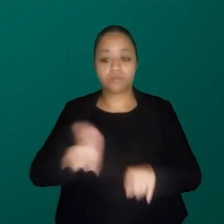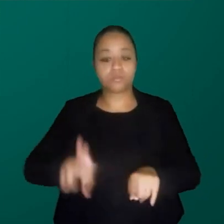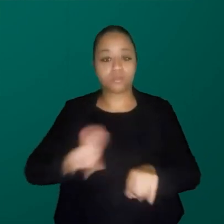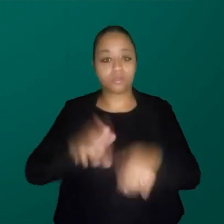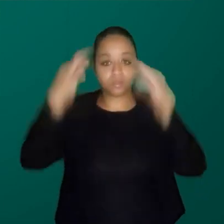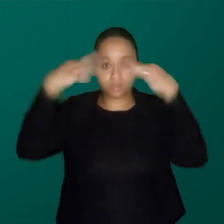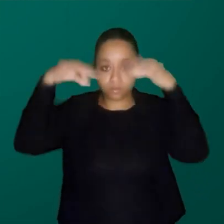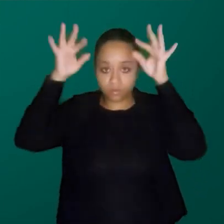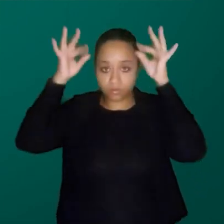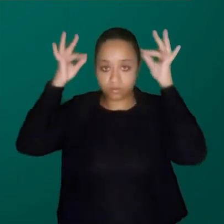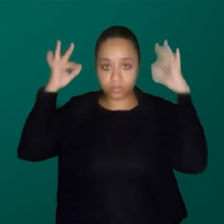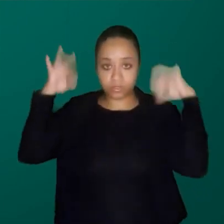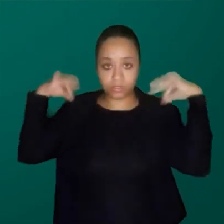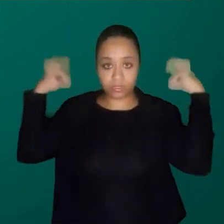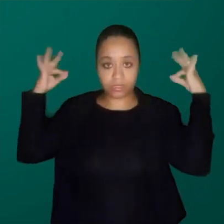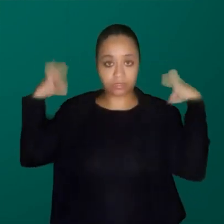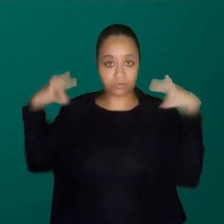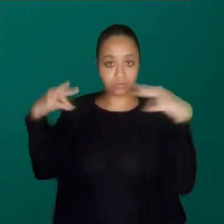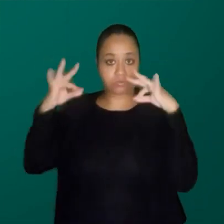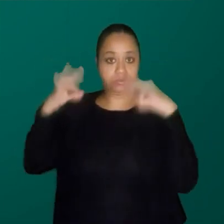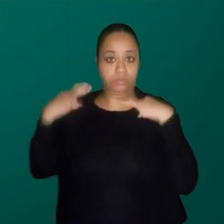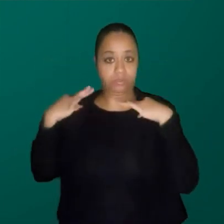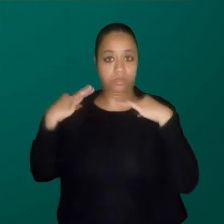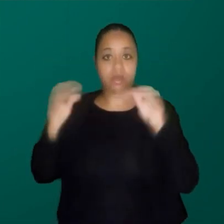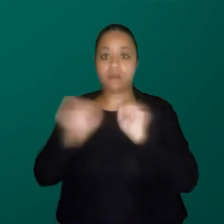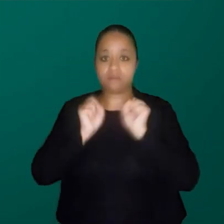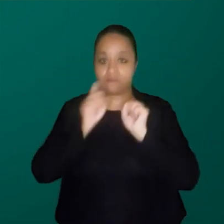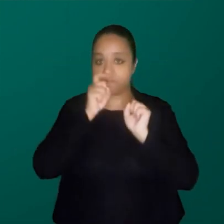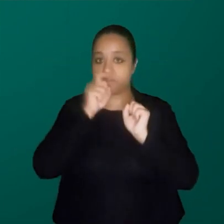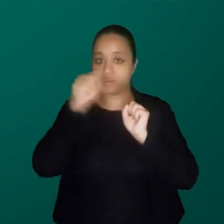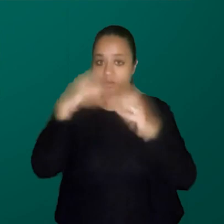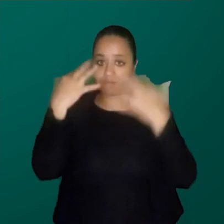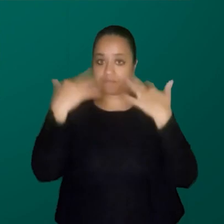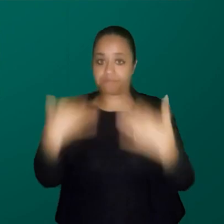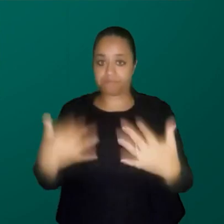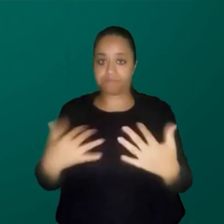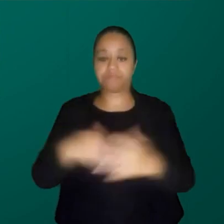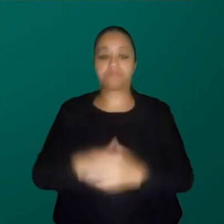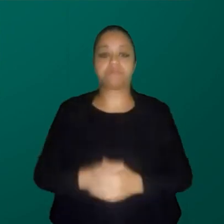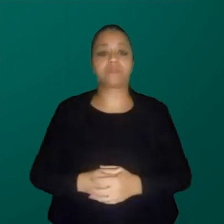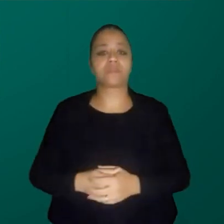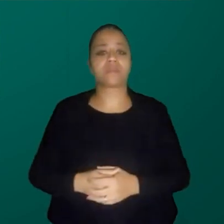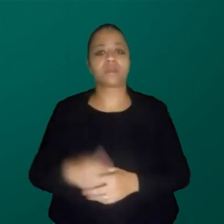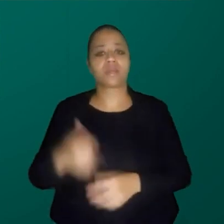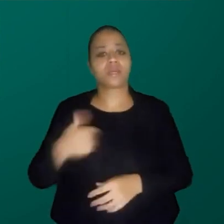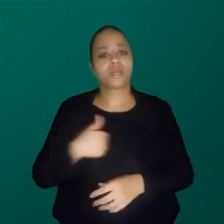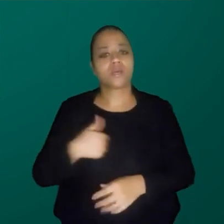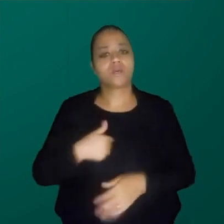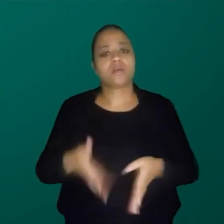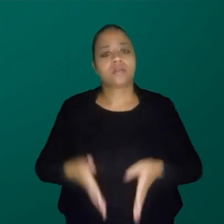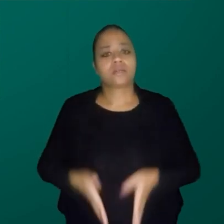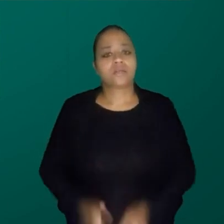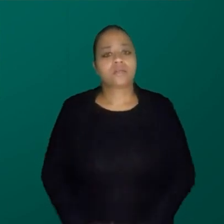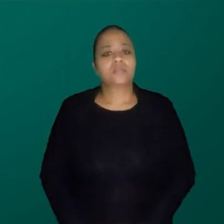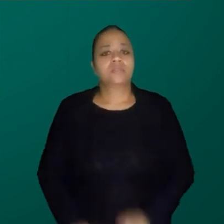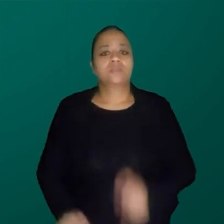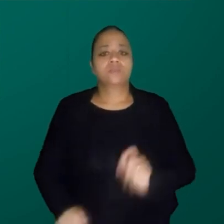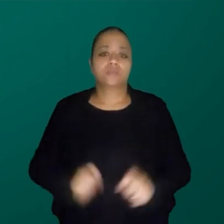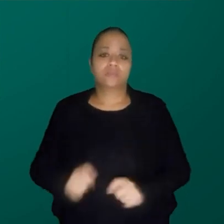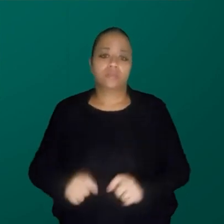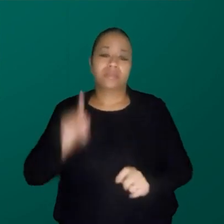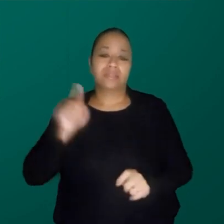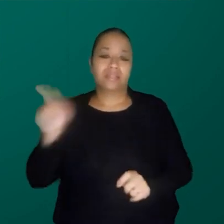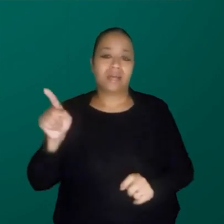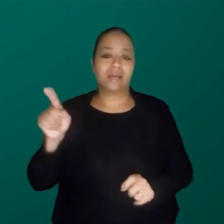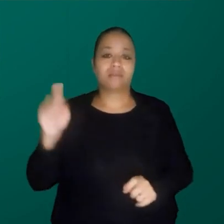lenço preto por cima dos ombros porque está meio frio aqui nesse auditório. e eu nasci e cresci na periferia de